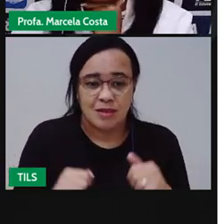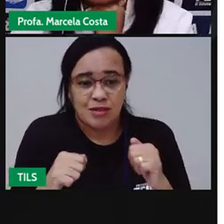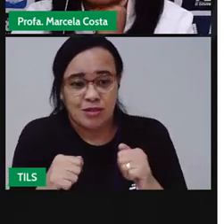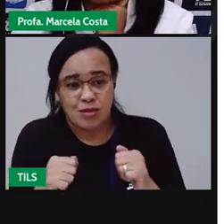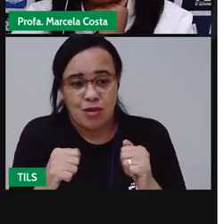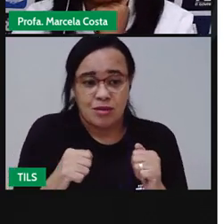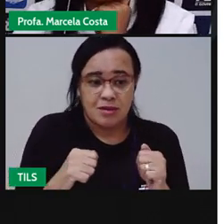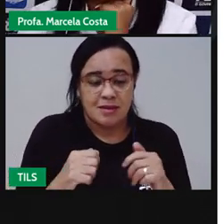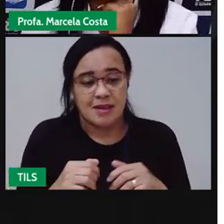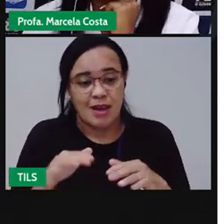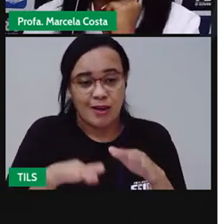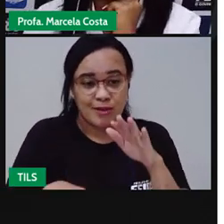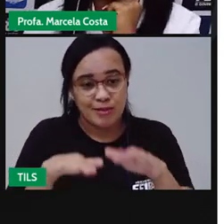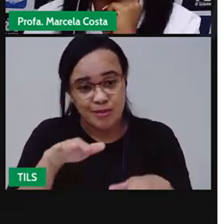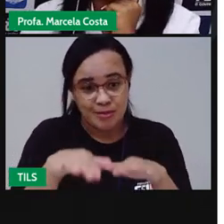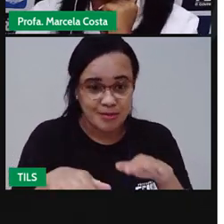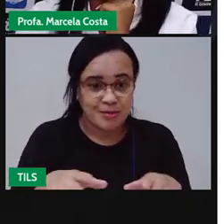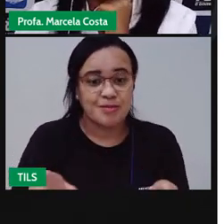O dinossauro.